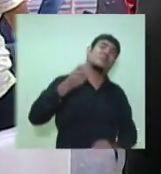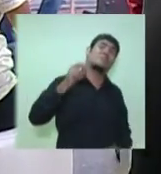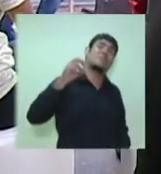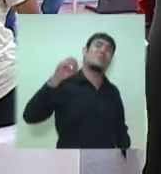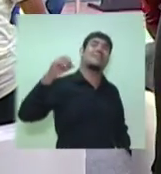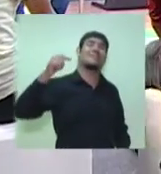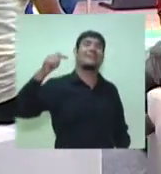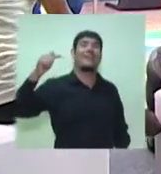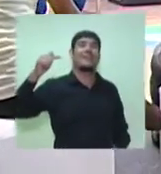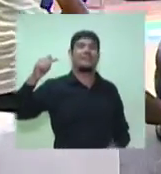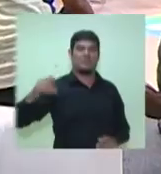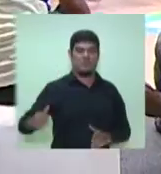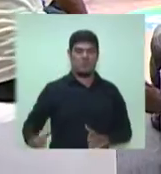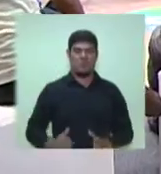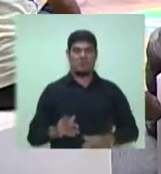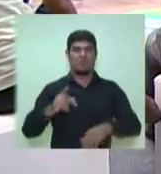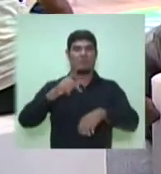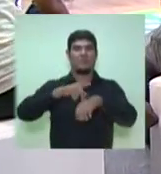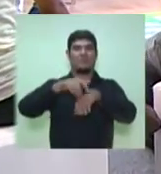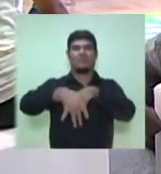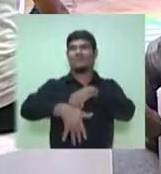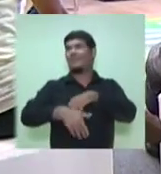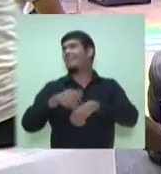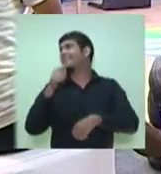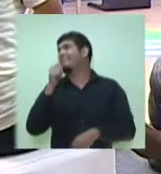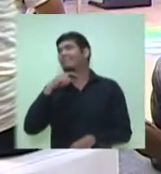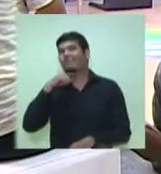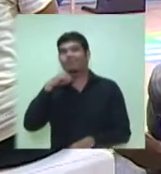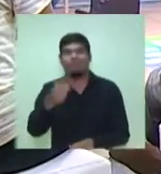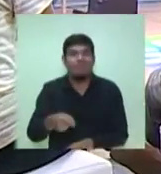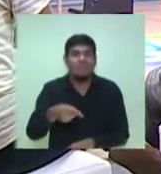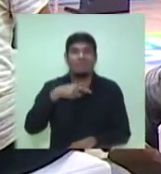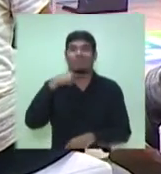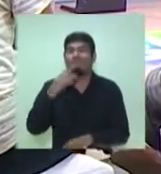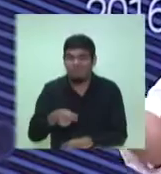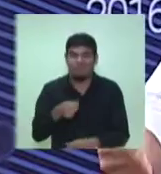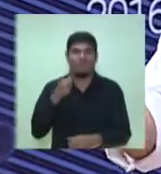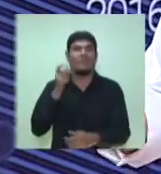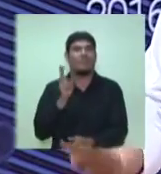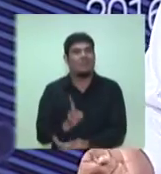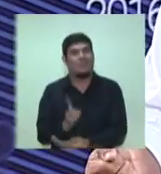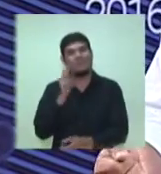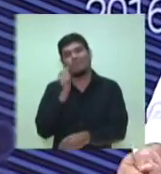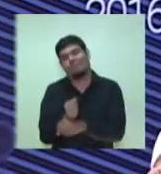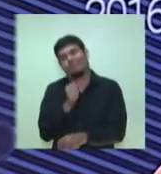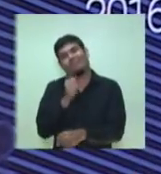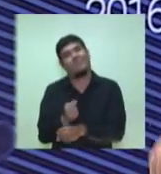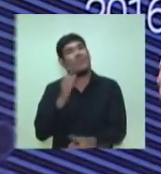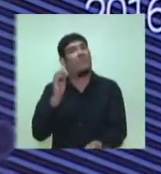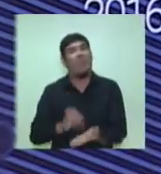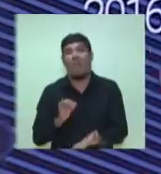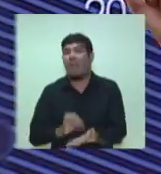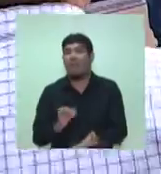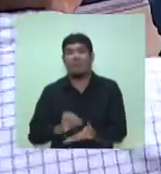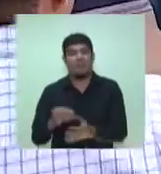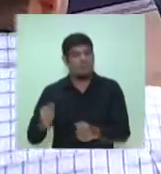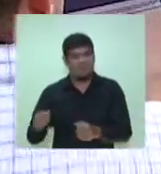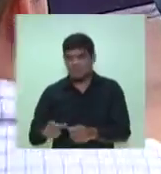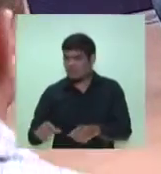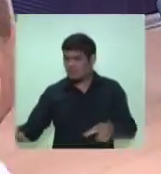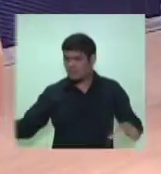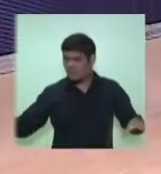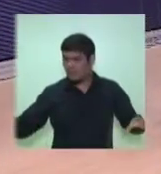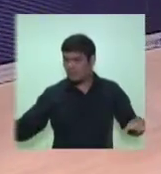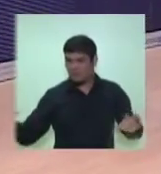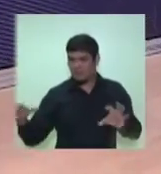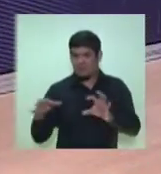do Corredor Ecológico do Mindu, que nunca acaba. É preciso concluir essa obra, fazer o Corredor Ecológico do Mindu ligar através de